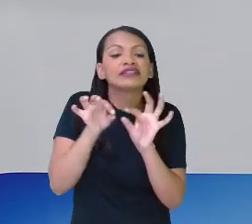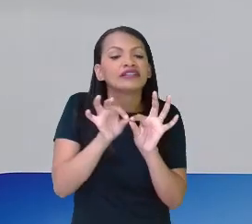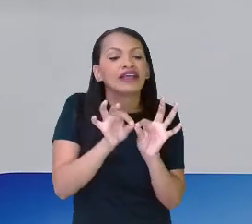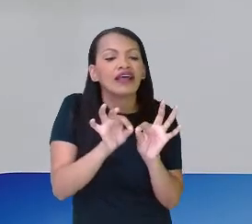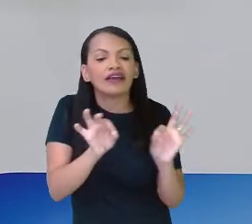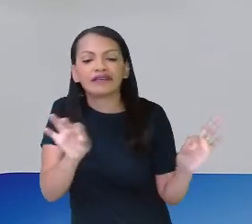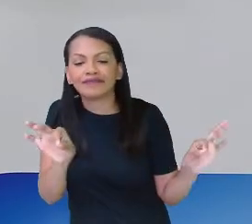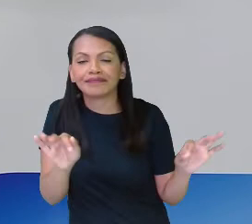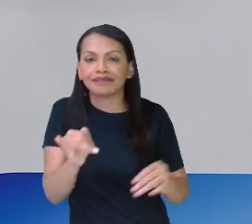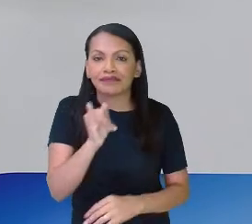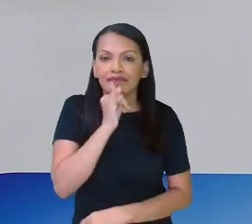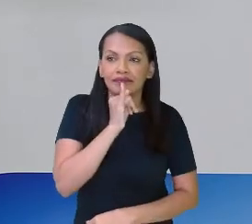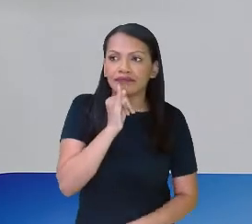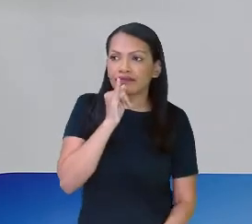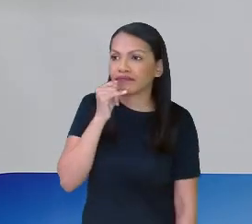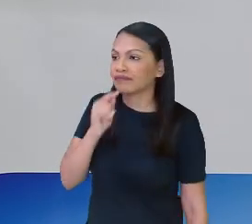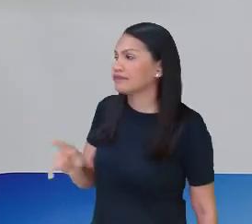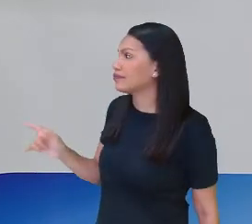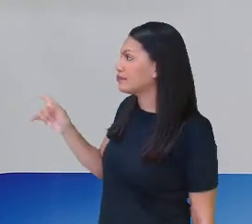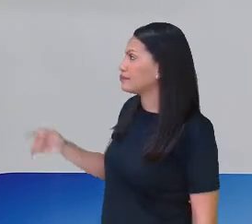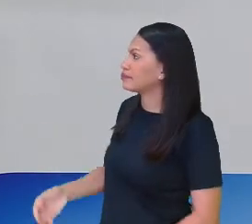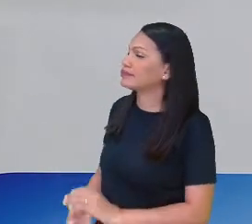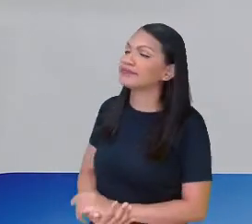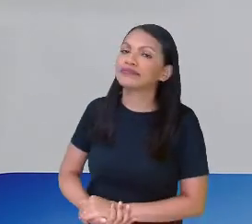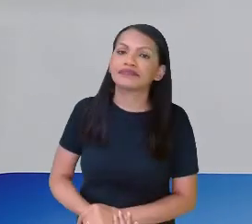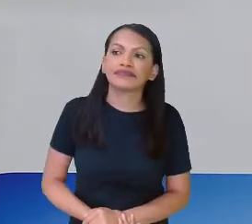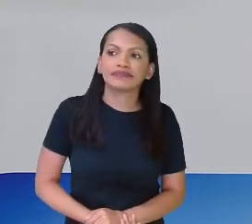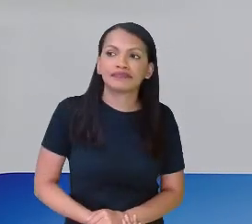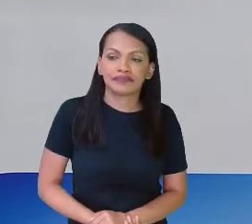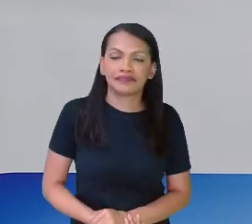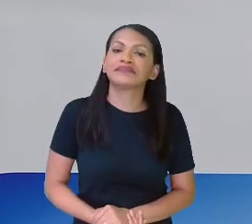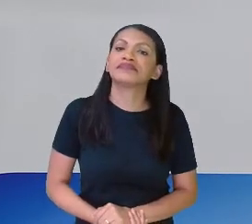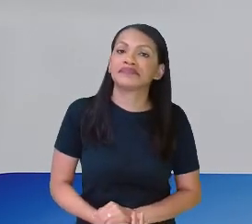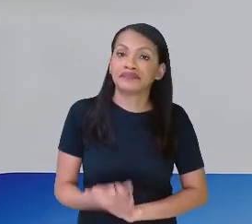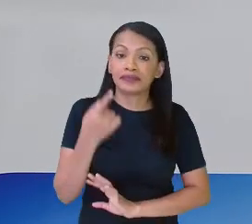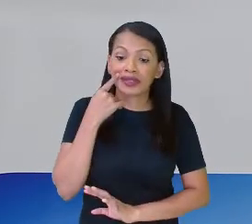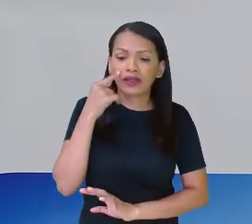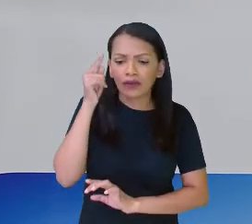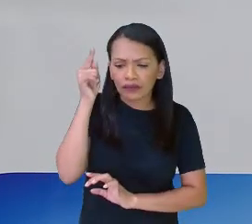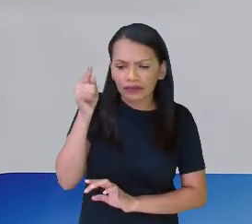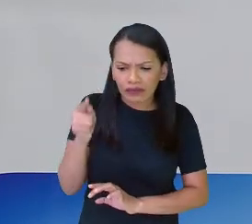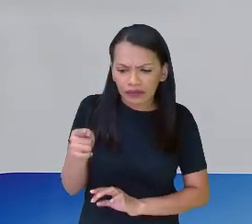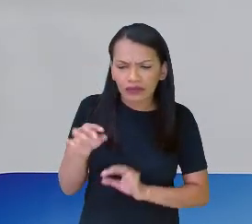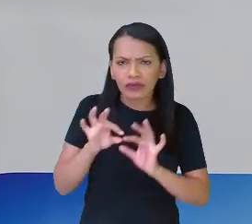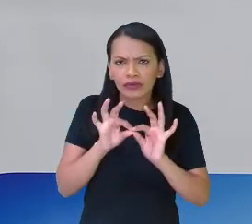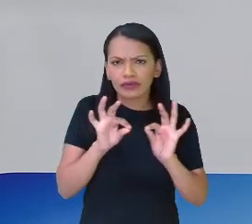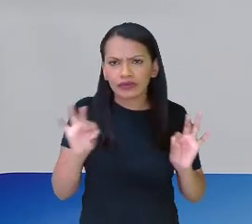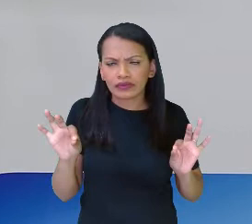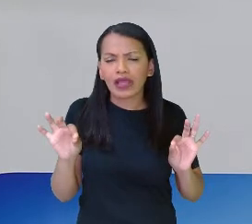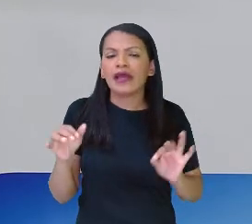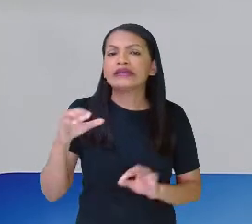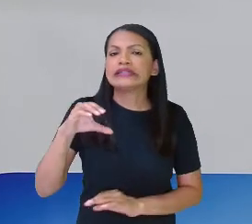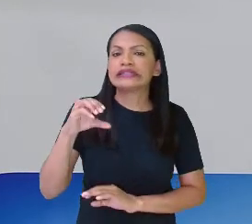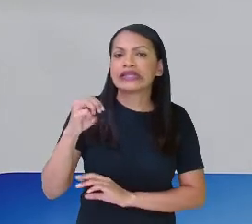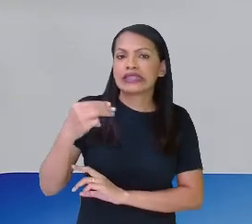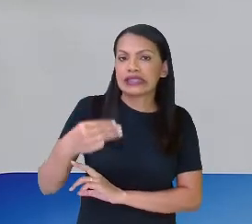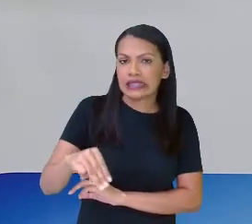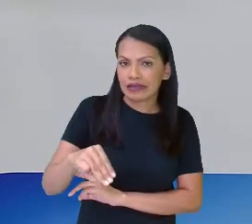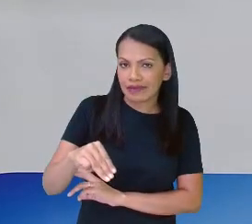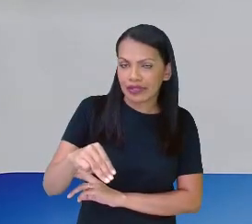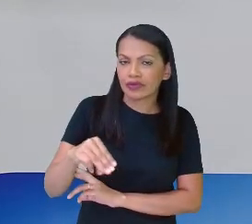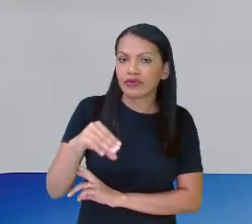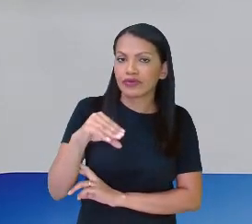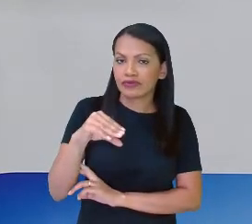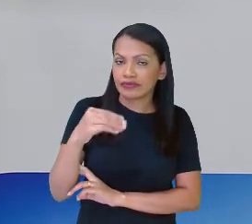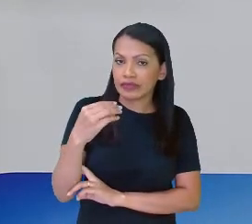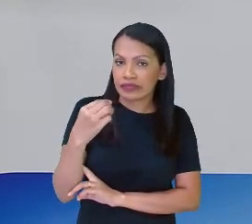Por exemplo, se eu tenho um formato retangular, eu vou medir. Se é centímetros, eu vou medir. Quantos centímetros aqui e quantos